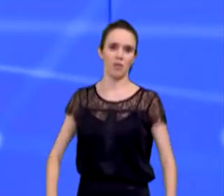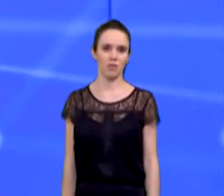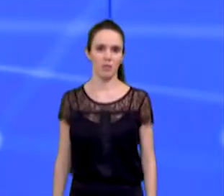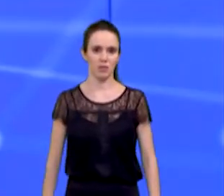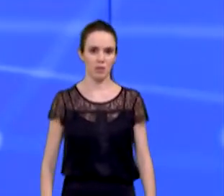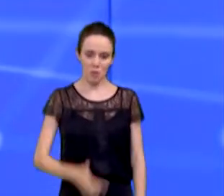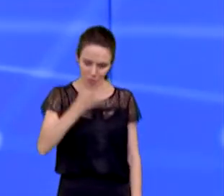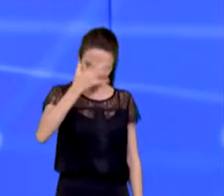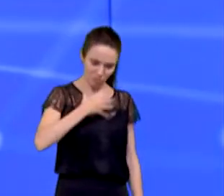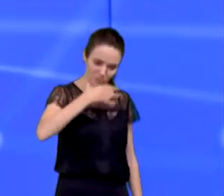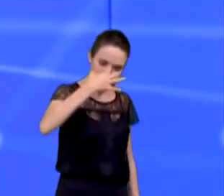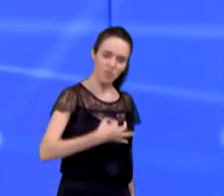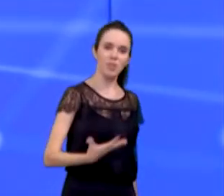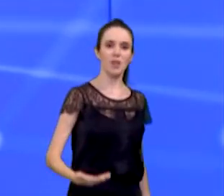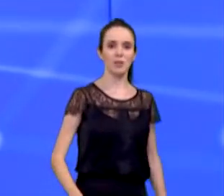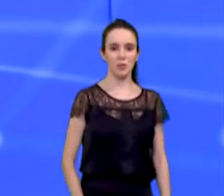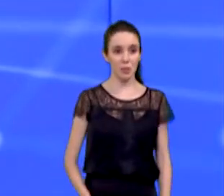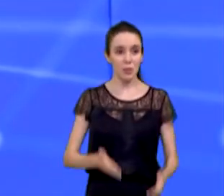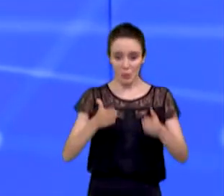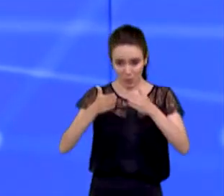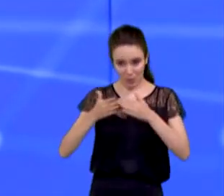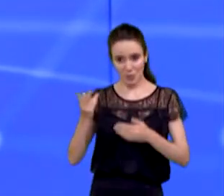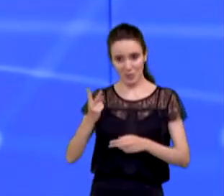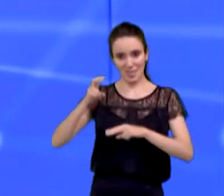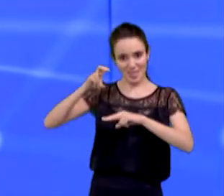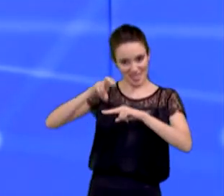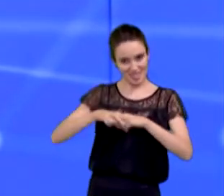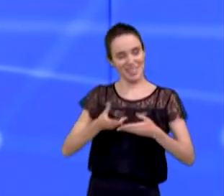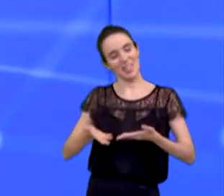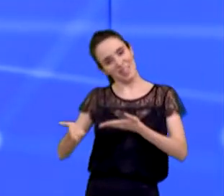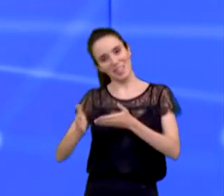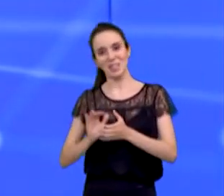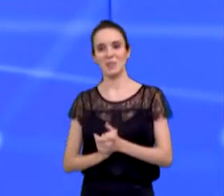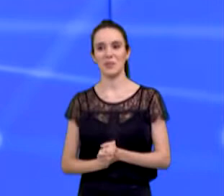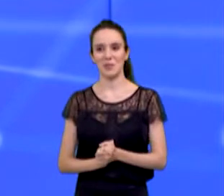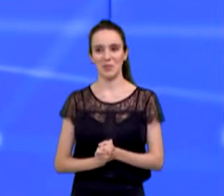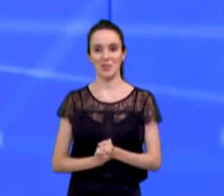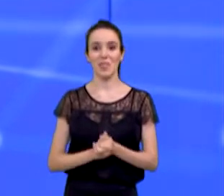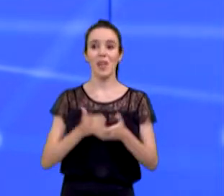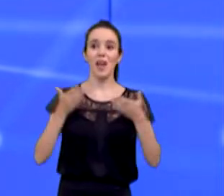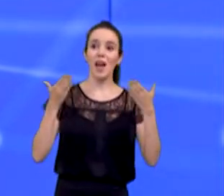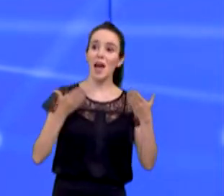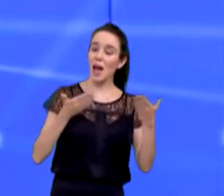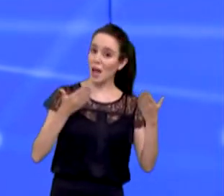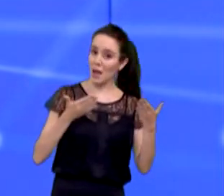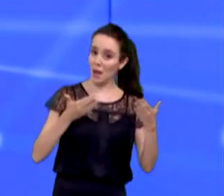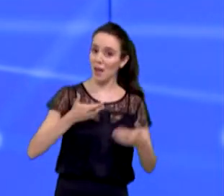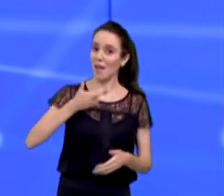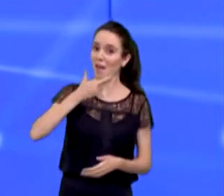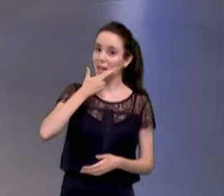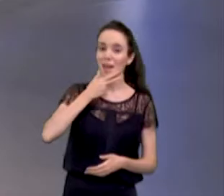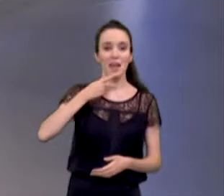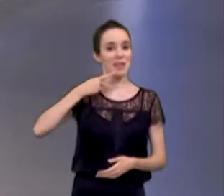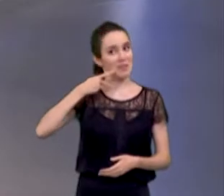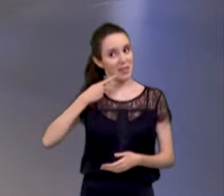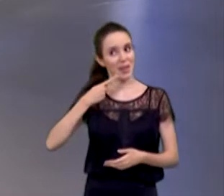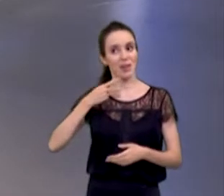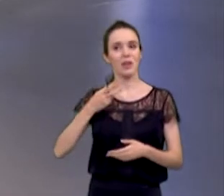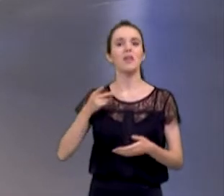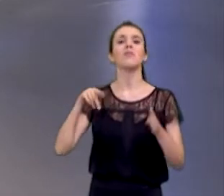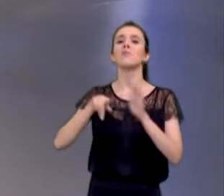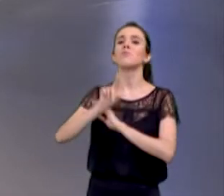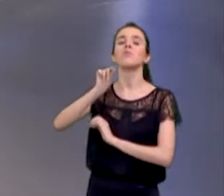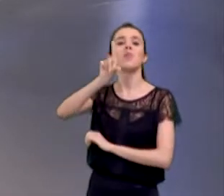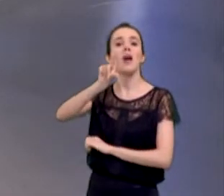candidatos, muito obrigado. Candidata, que retorne aos seus lugares com as máscaras. a candidata Renata Paiva é a próxima a perguntar. Para quem vai a pergunta? Para a Marina.